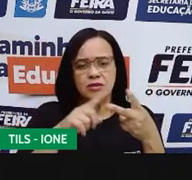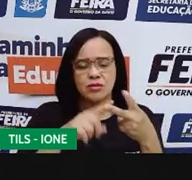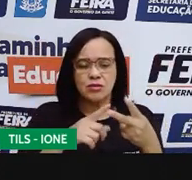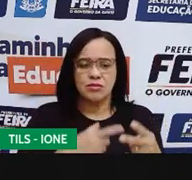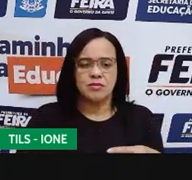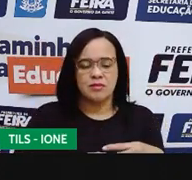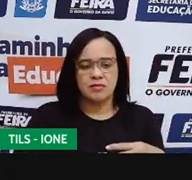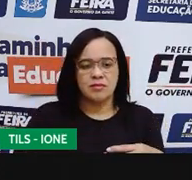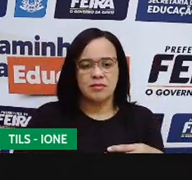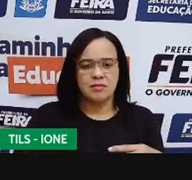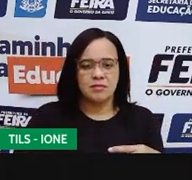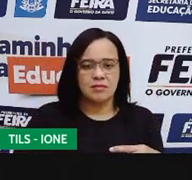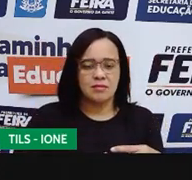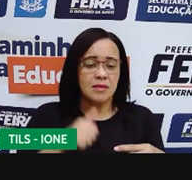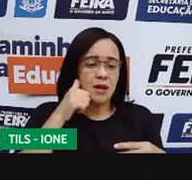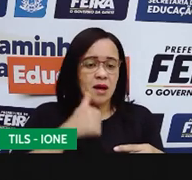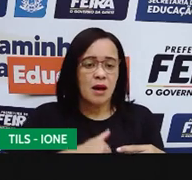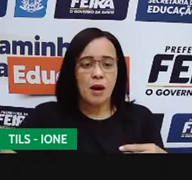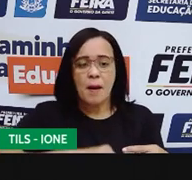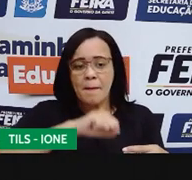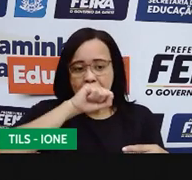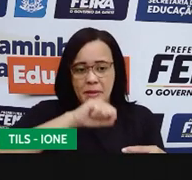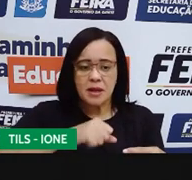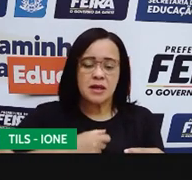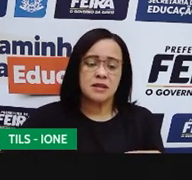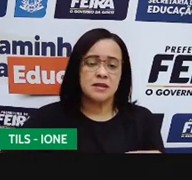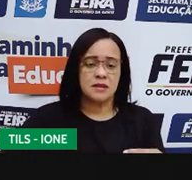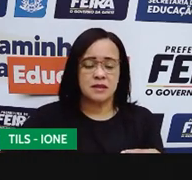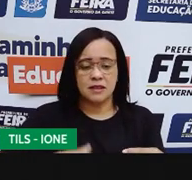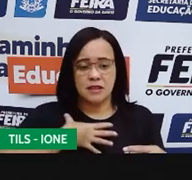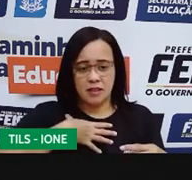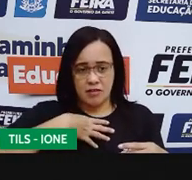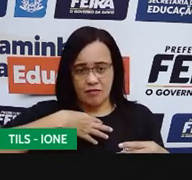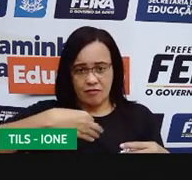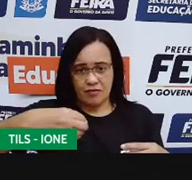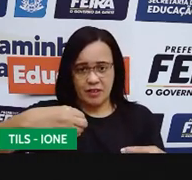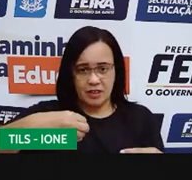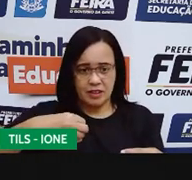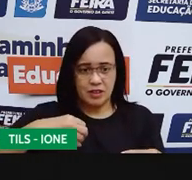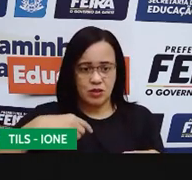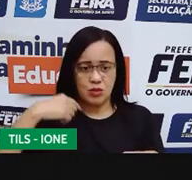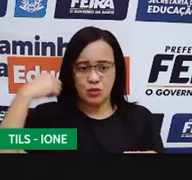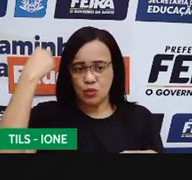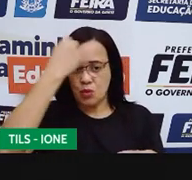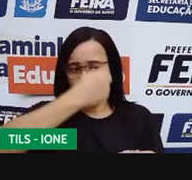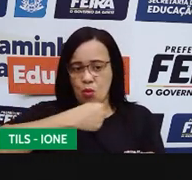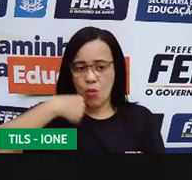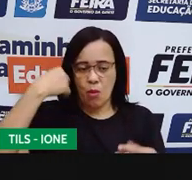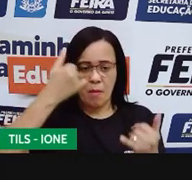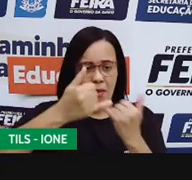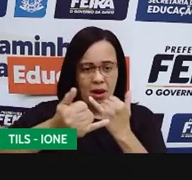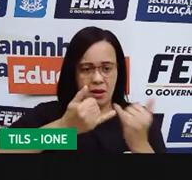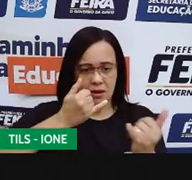não são parecidas